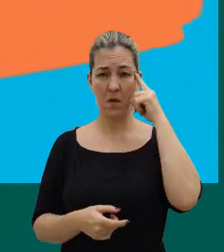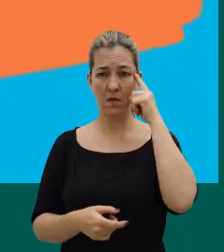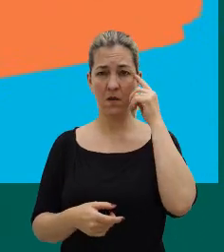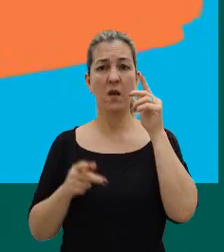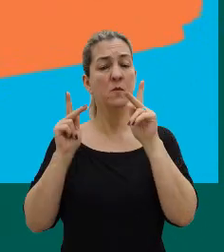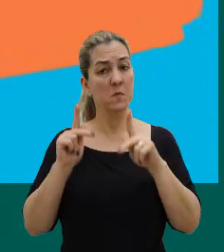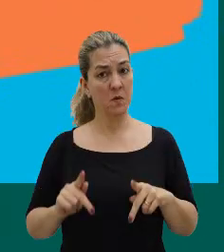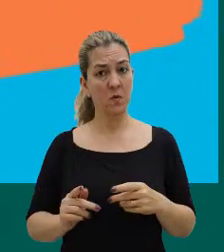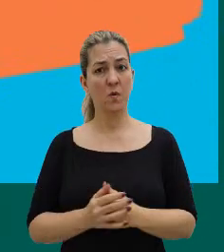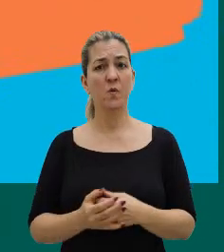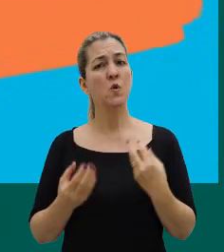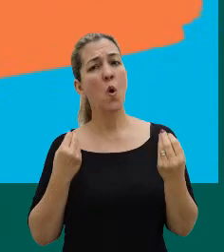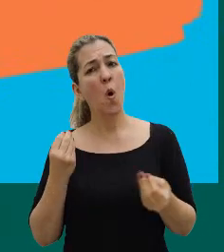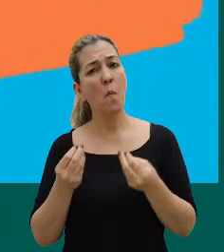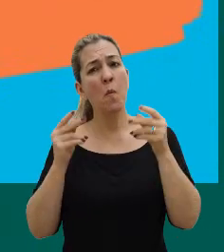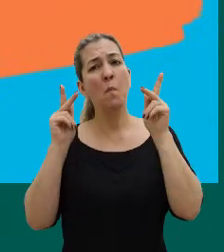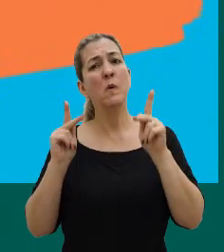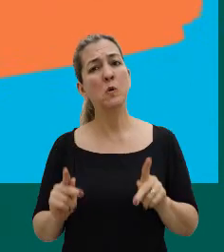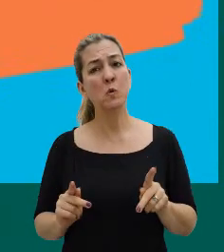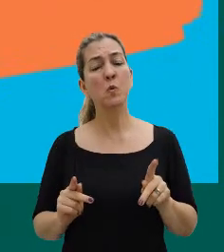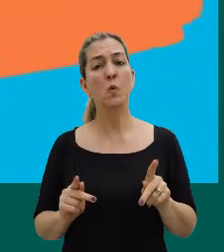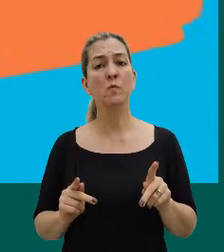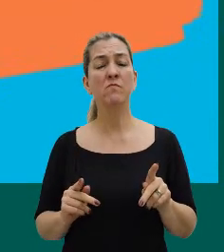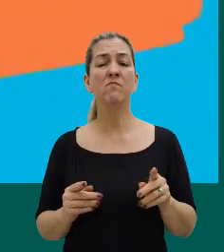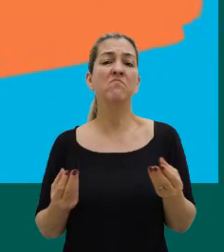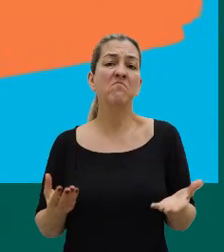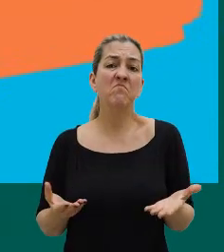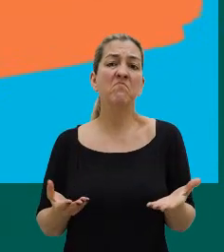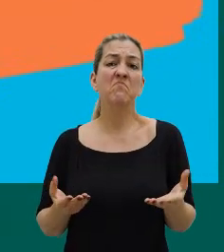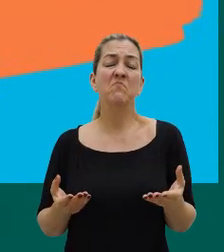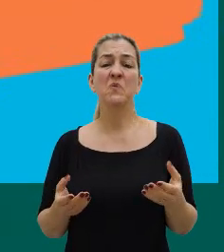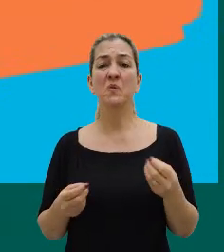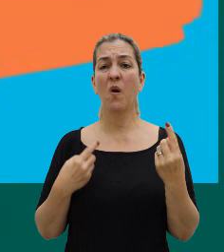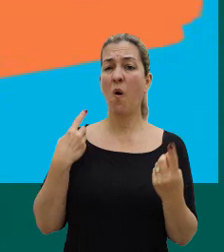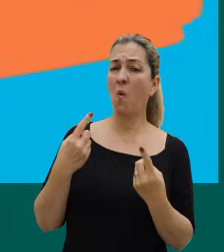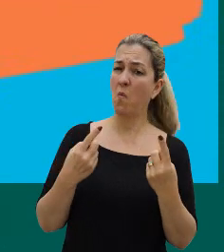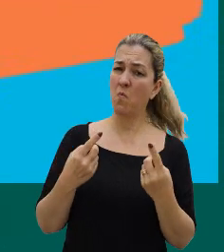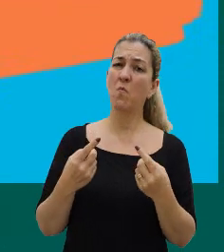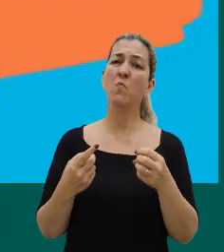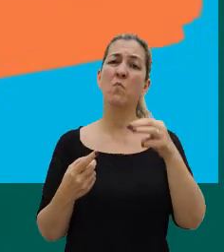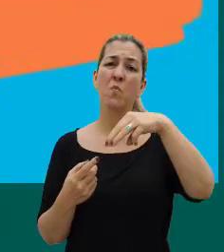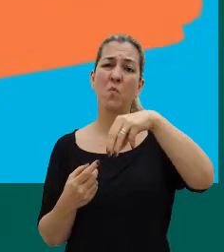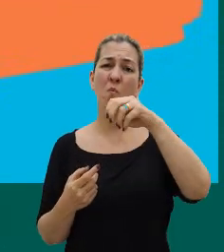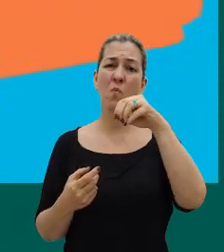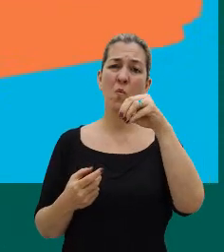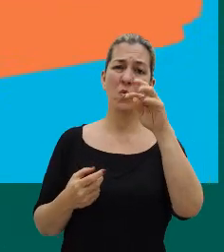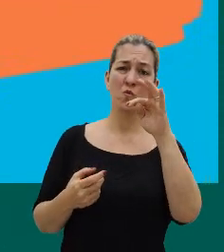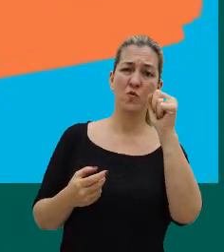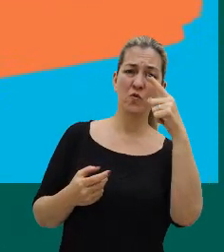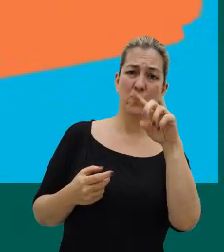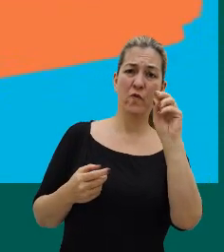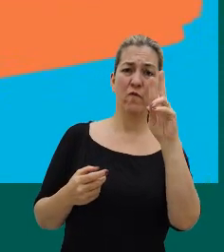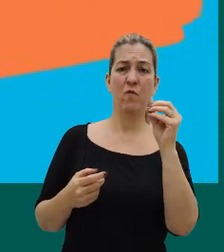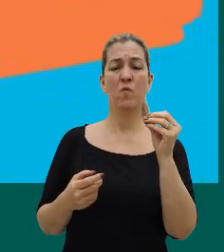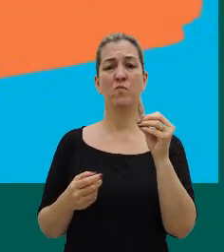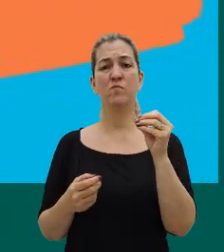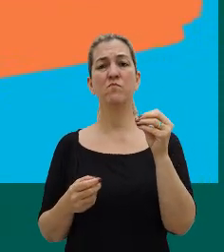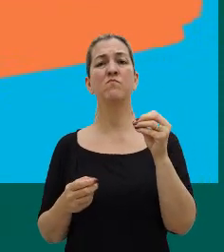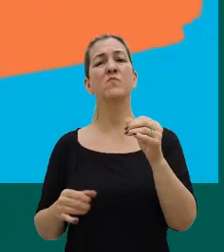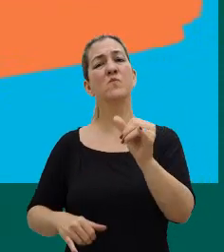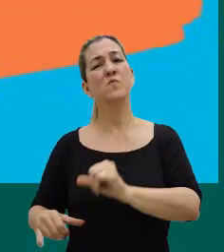nessas pessoas como pessoas que por motivos singulares e da vida delas, né, sofrem graves